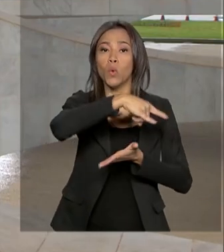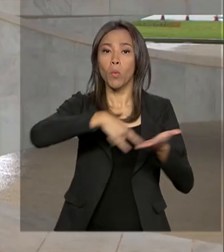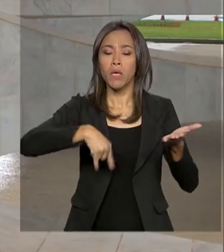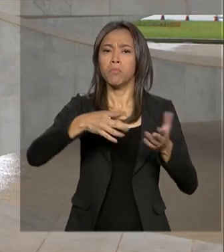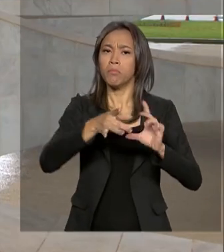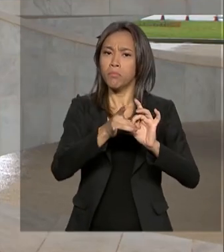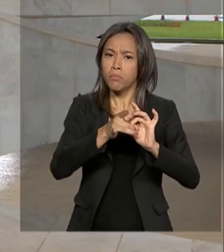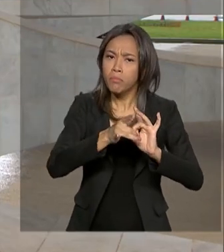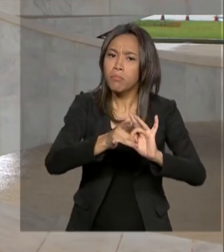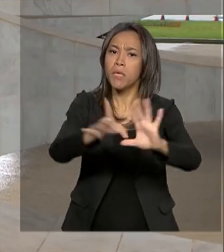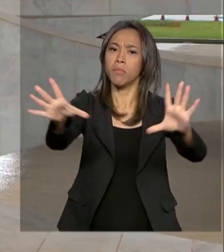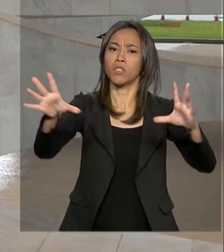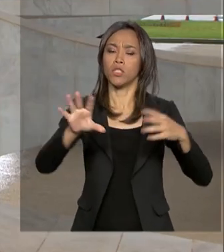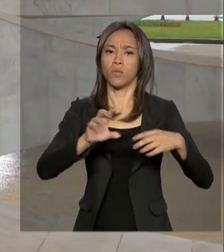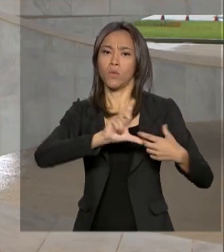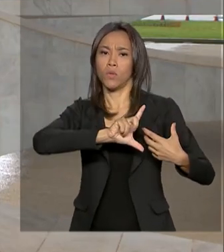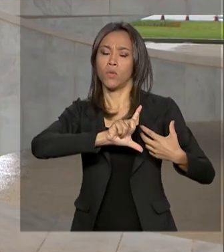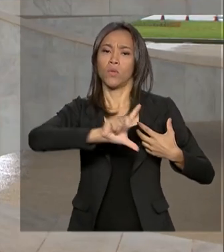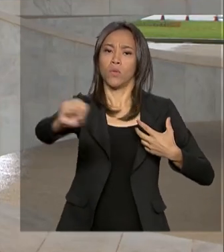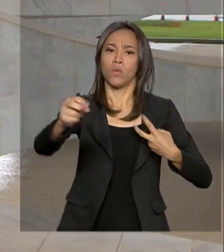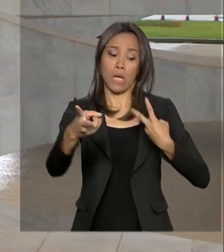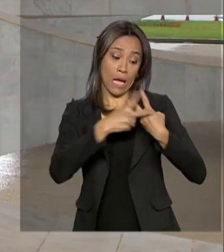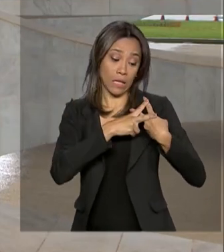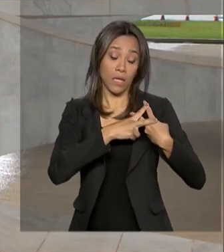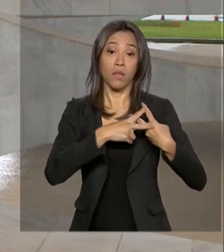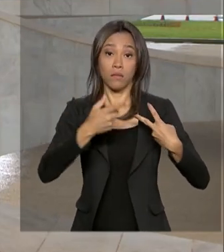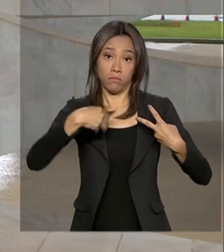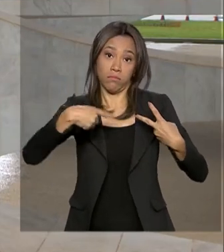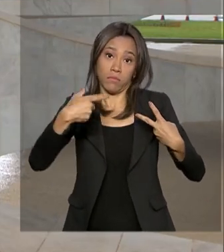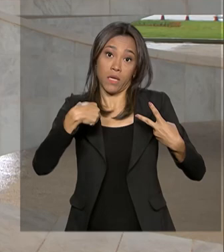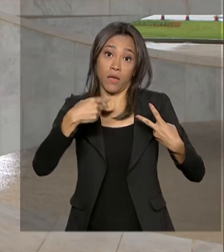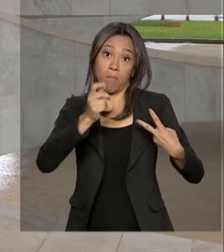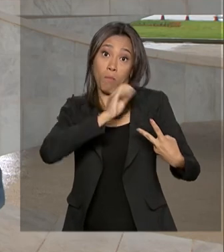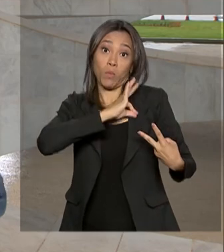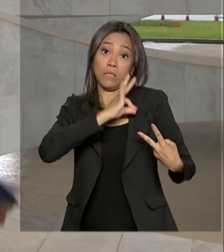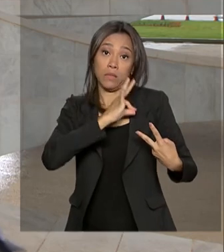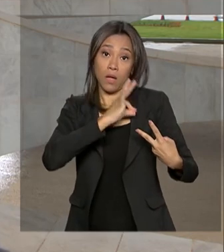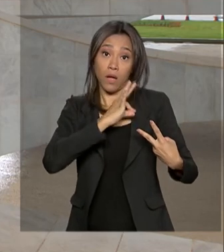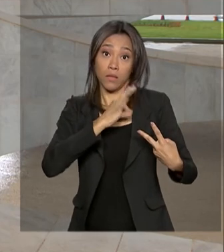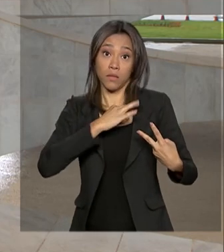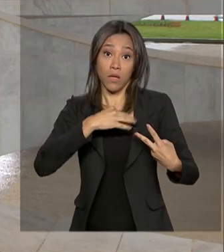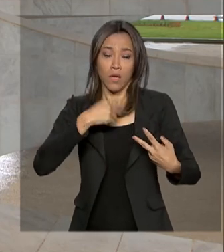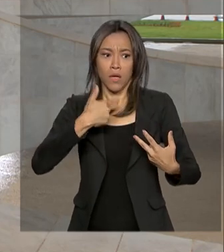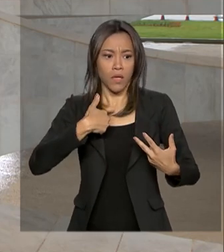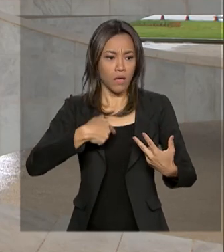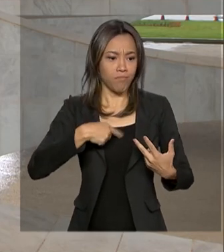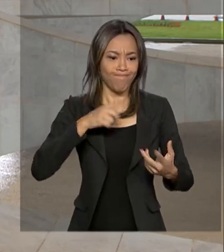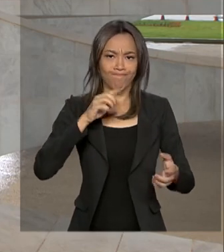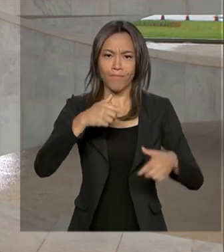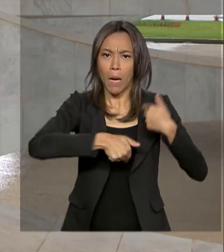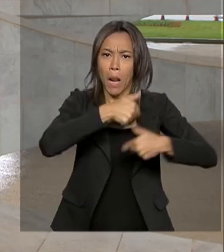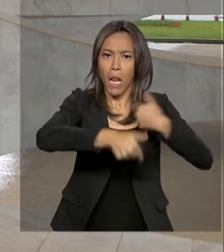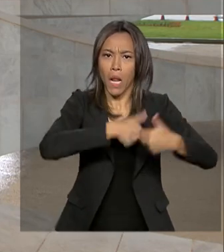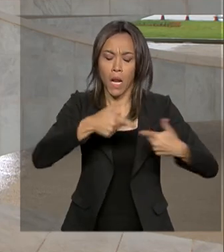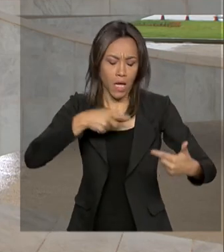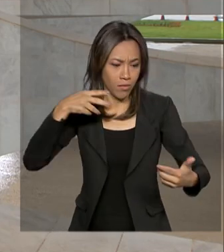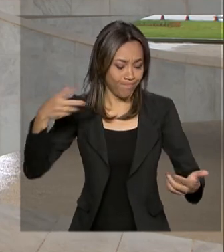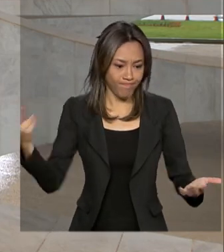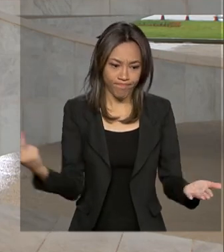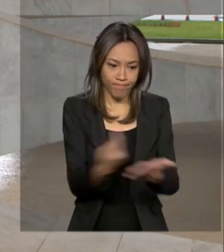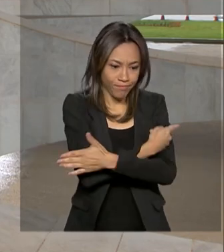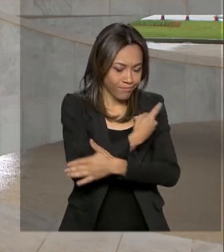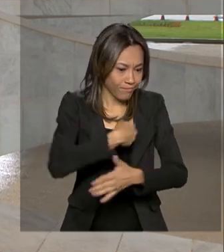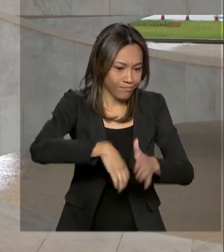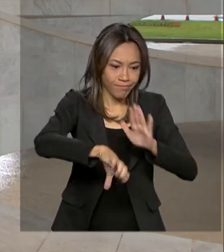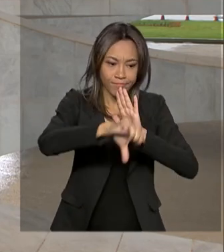soltura de policiais que tenham cometido crimes culposos. Que são aqueles praticados sem intenção e no exercício do cargo. Essa medida